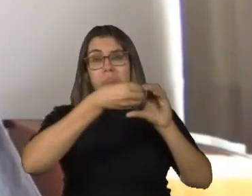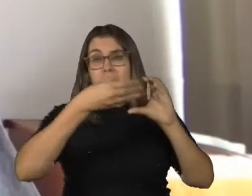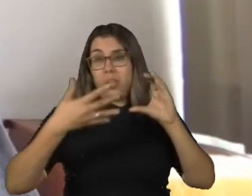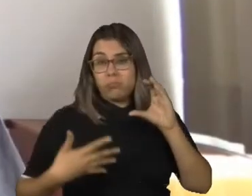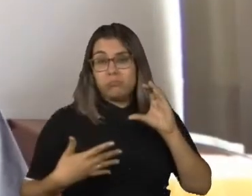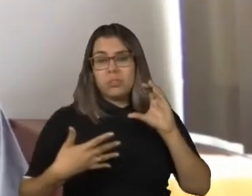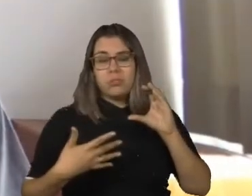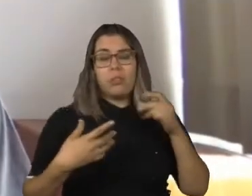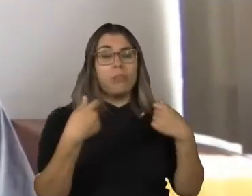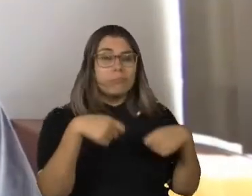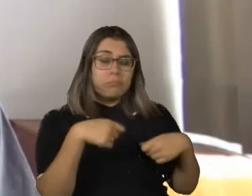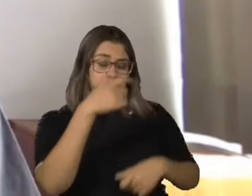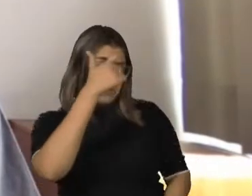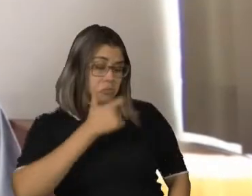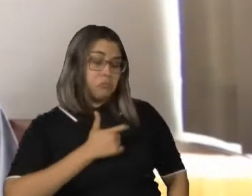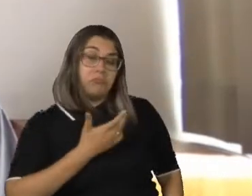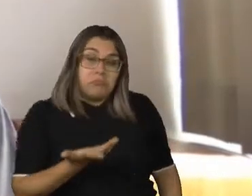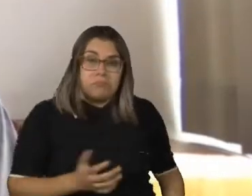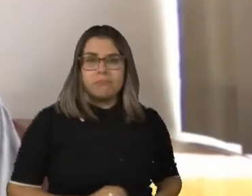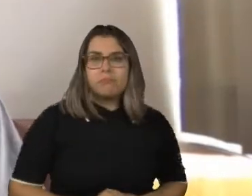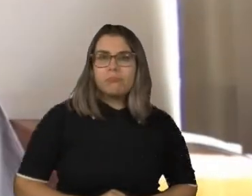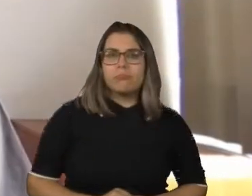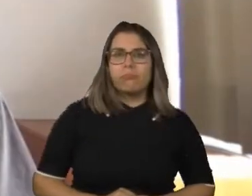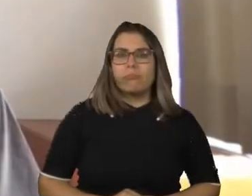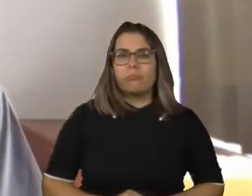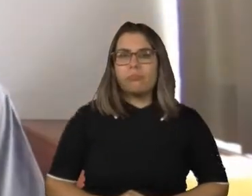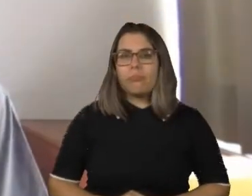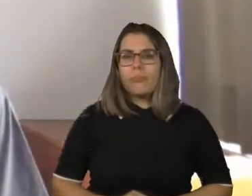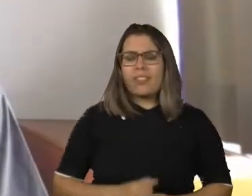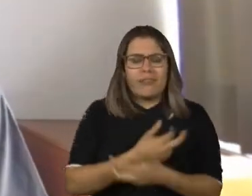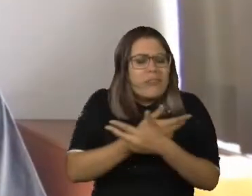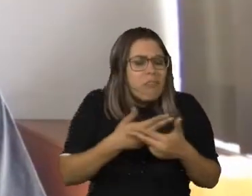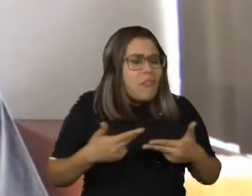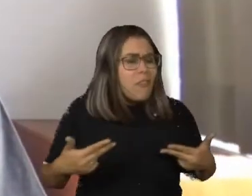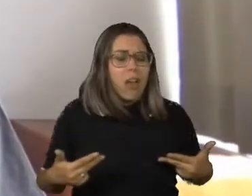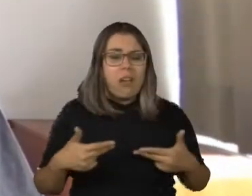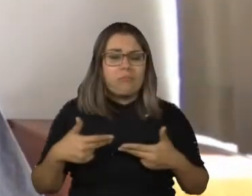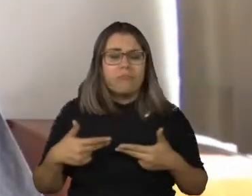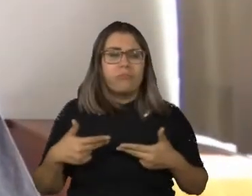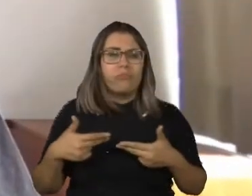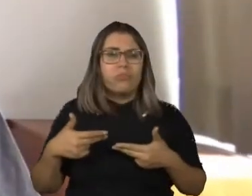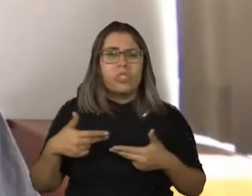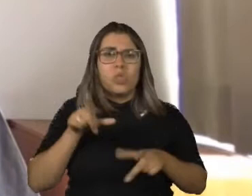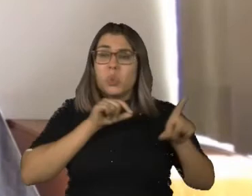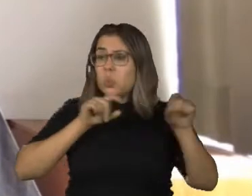Faz parte de quem eu sou. a gente tem vários caminhos para esse futuro anticapacitista.